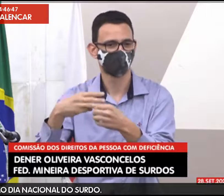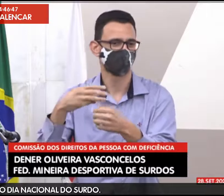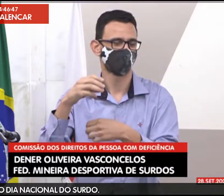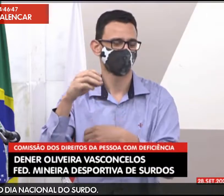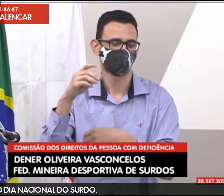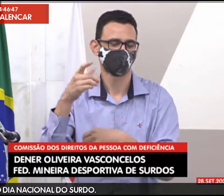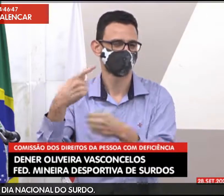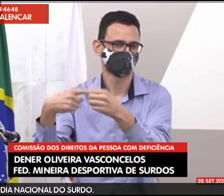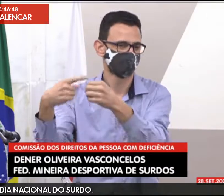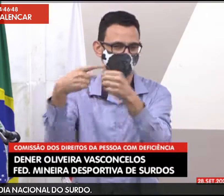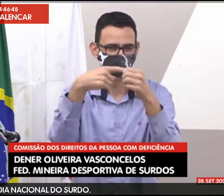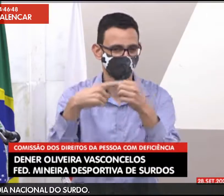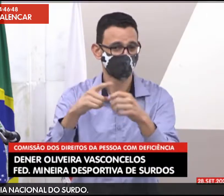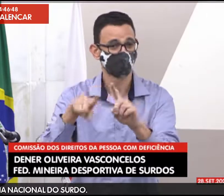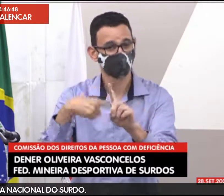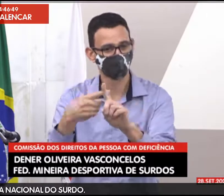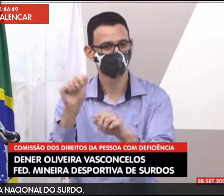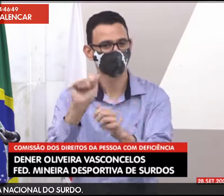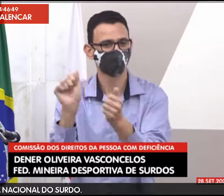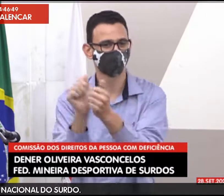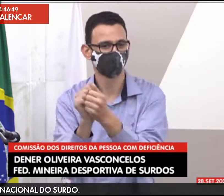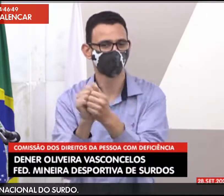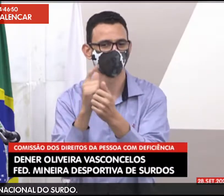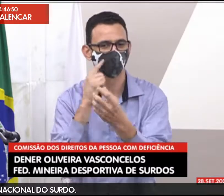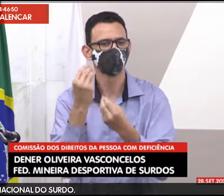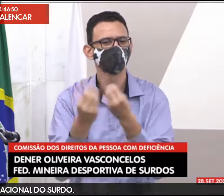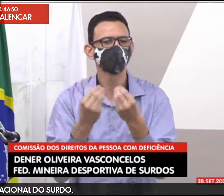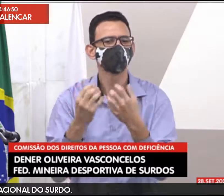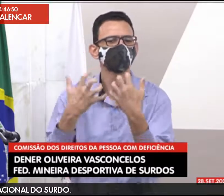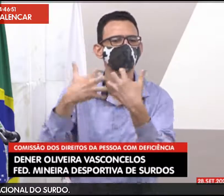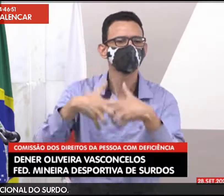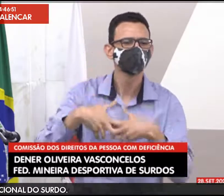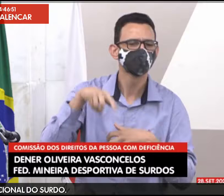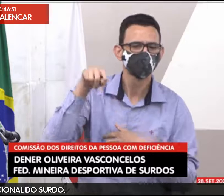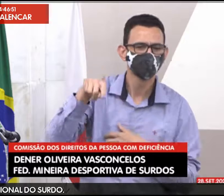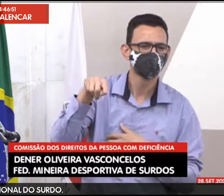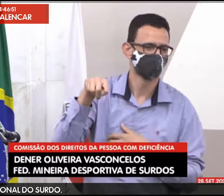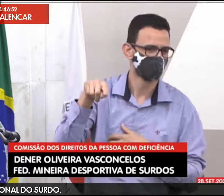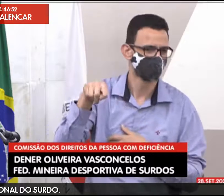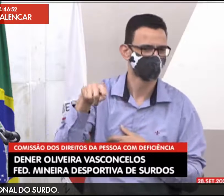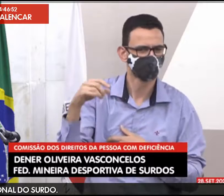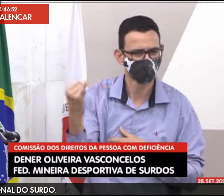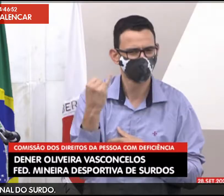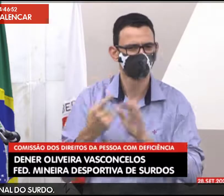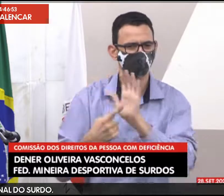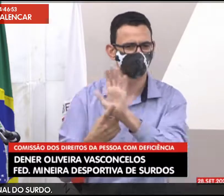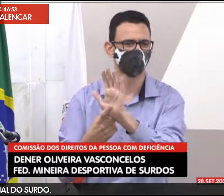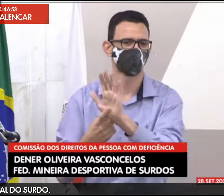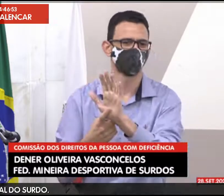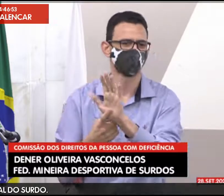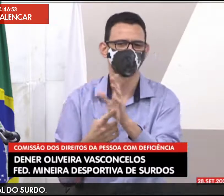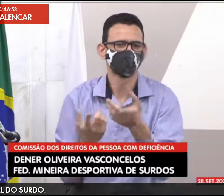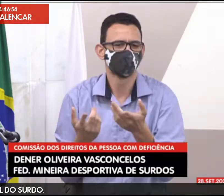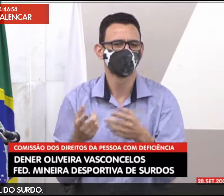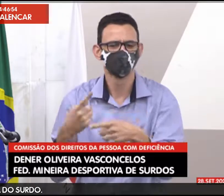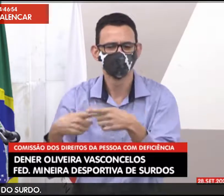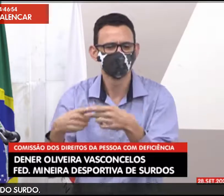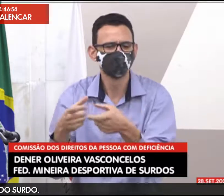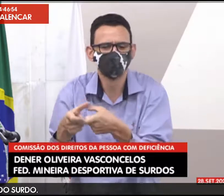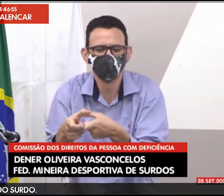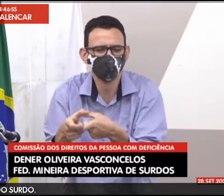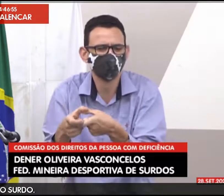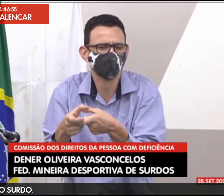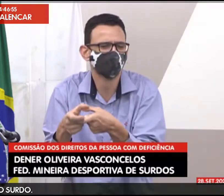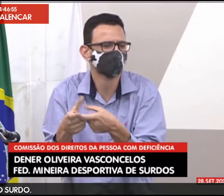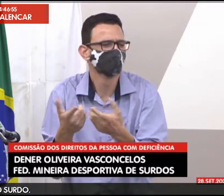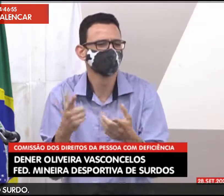que importa é o apoio de várias cidades para que haja funcionamento desses